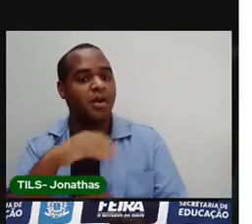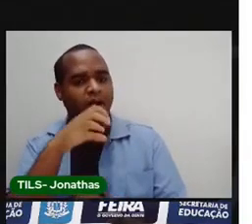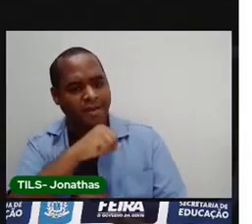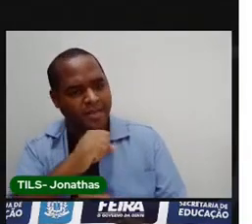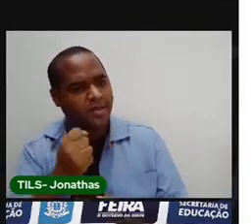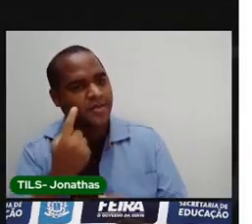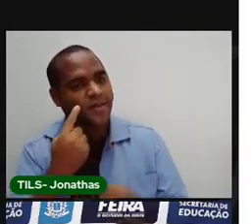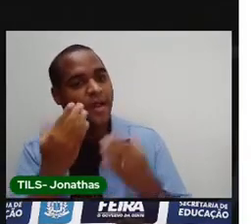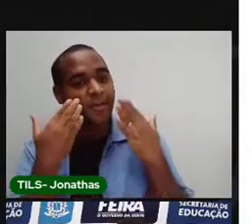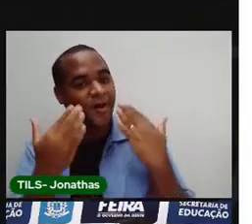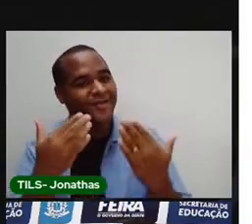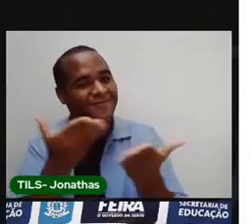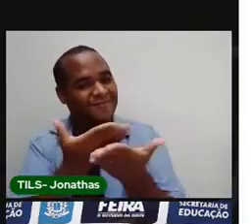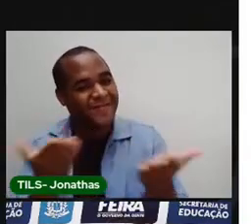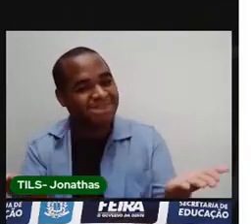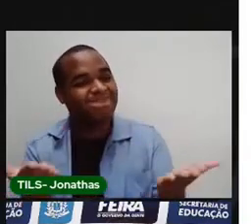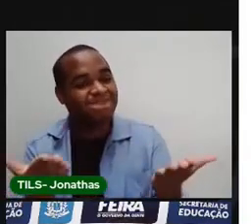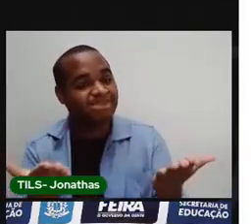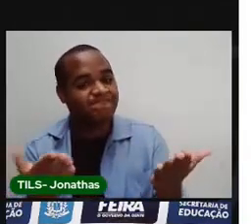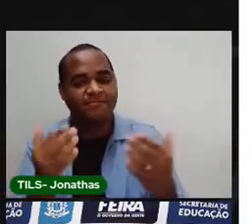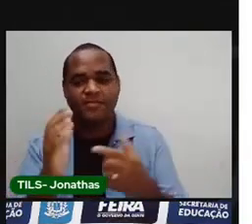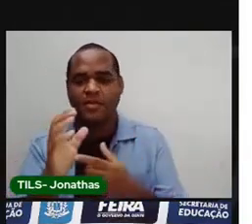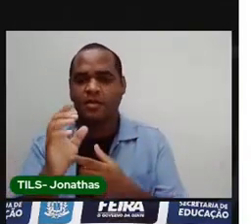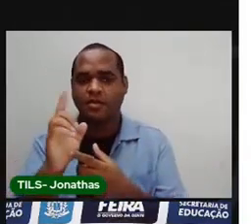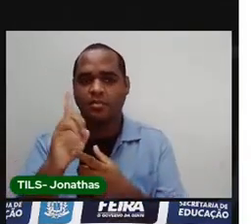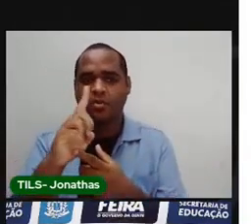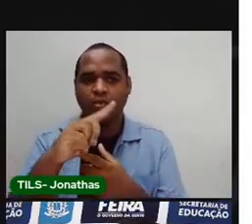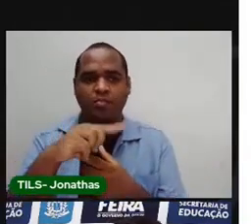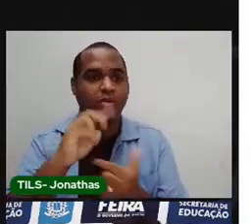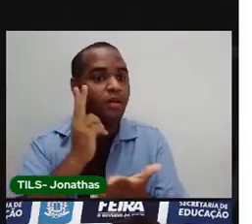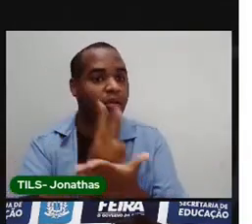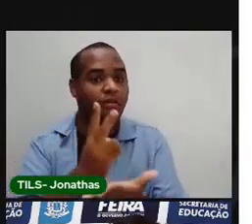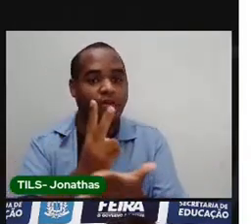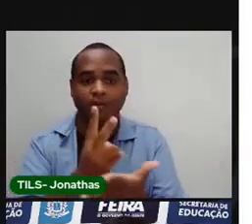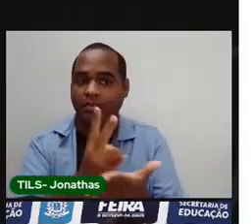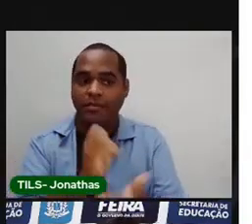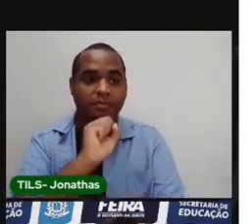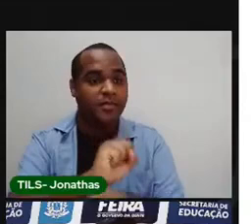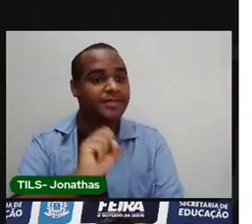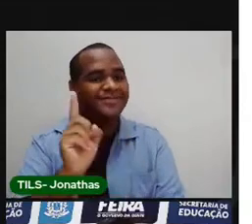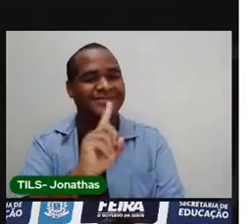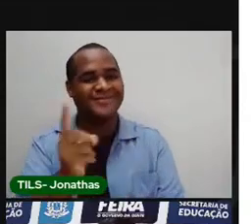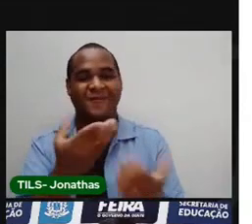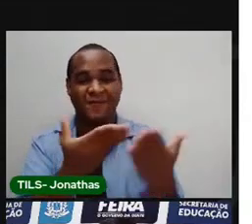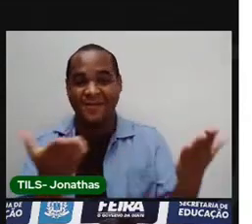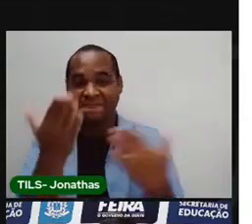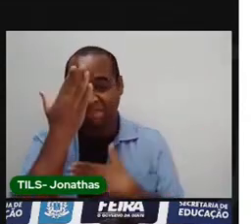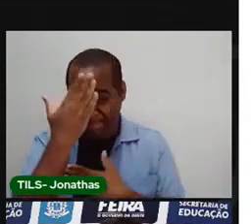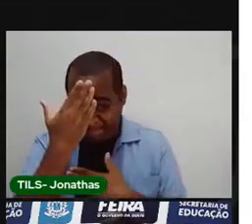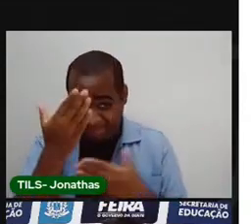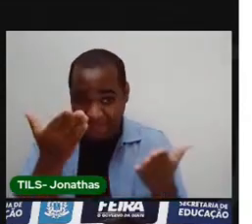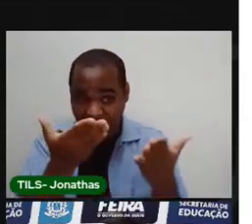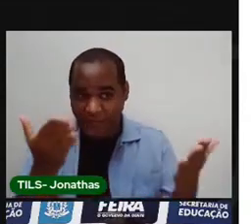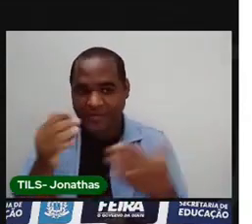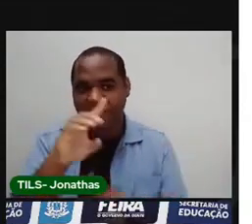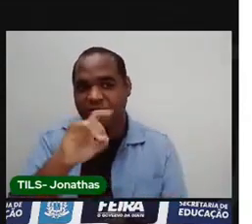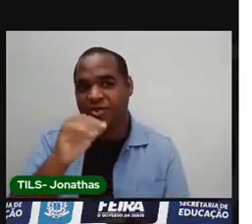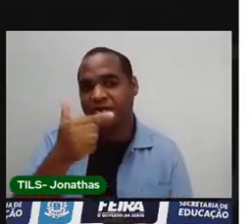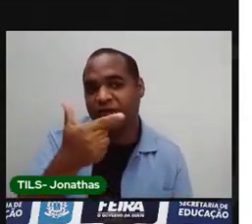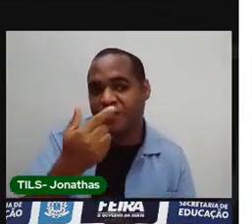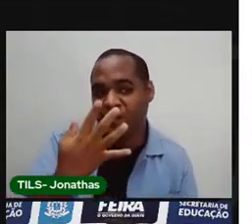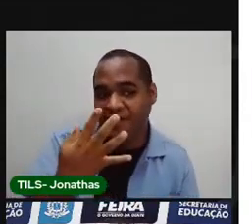Mostra para mim, para você, que o tempo não para. E como você já sabe que o dia tem 24